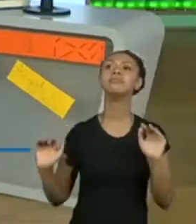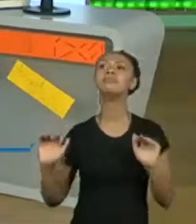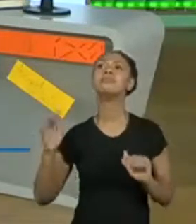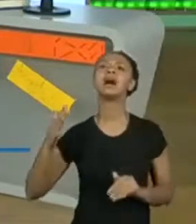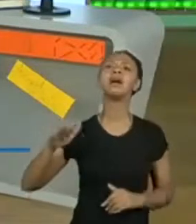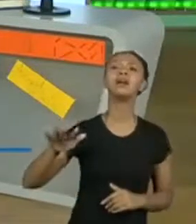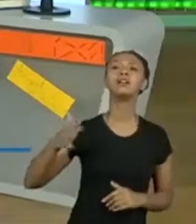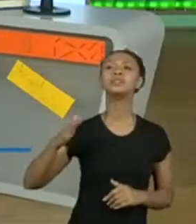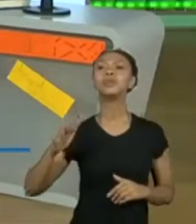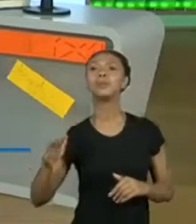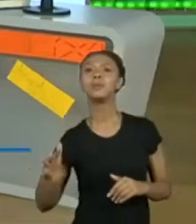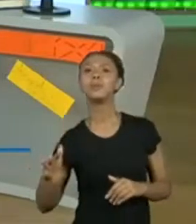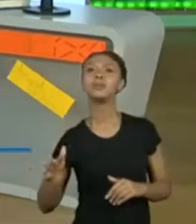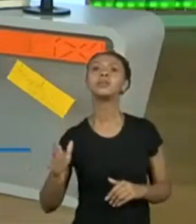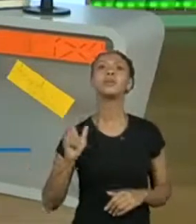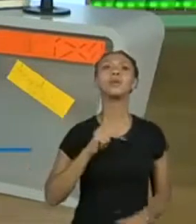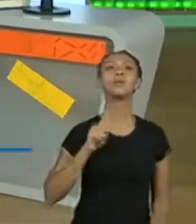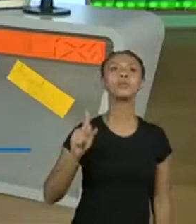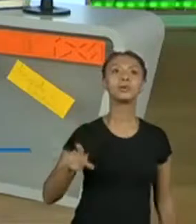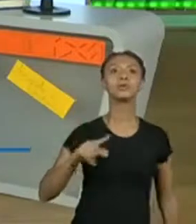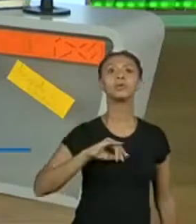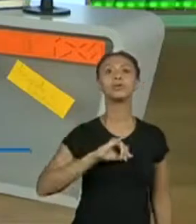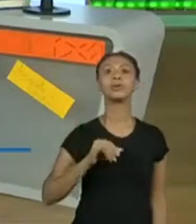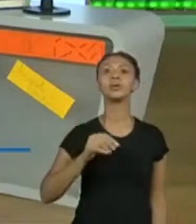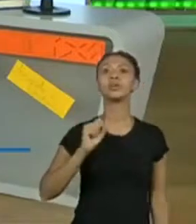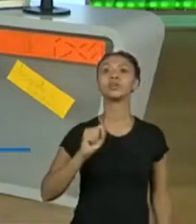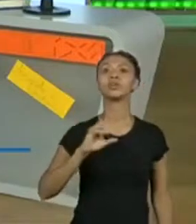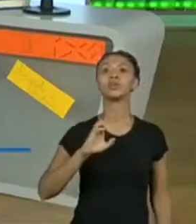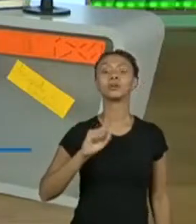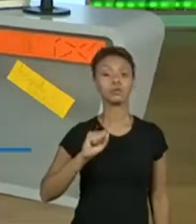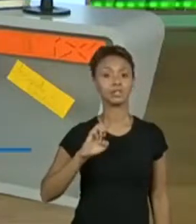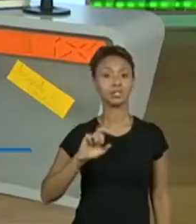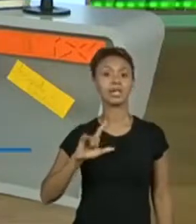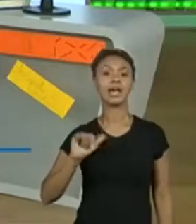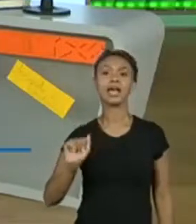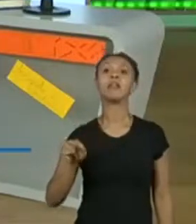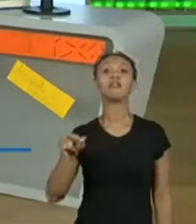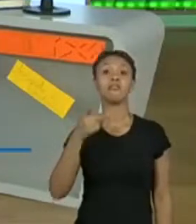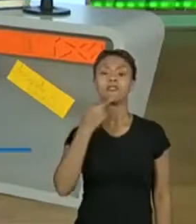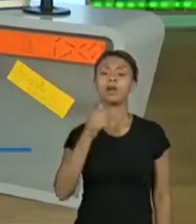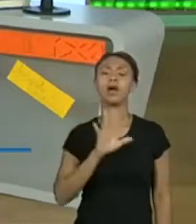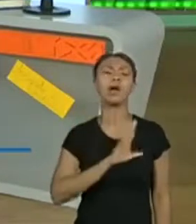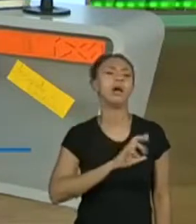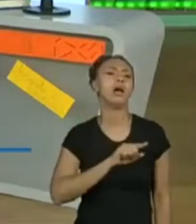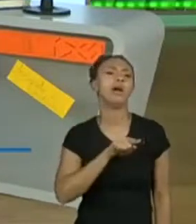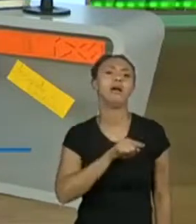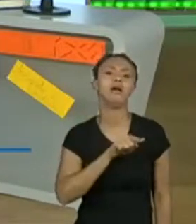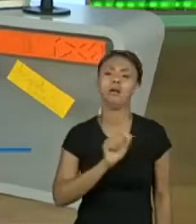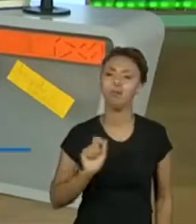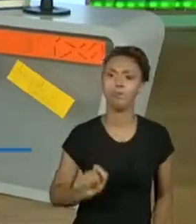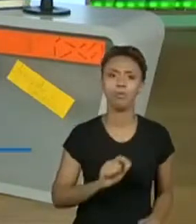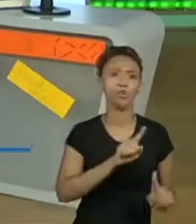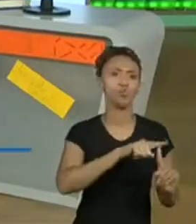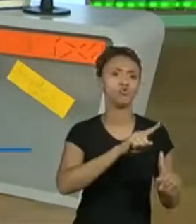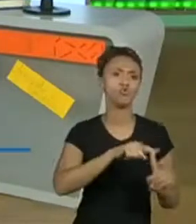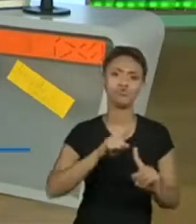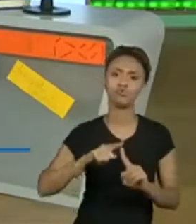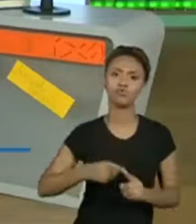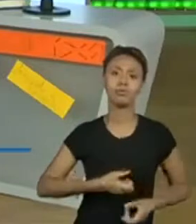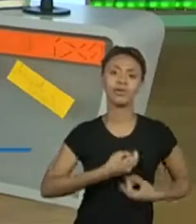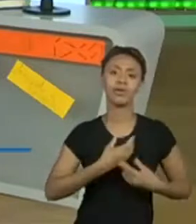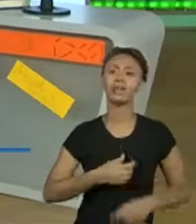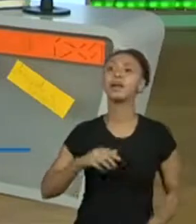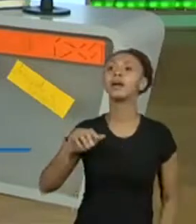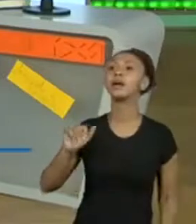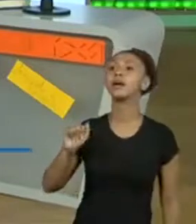menos. A ProJosélia colocou que ama esse tipo. A aluna Alana disse que... A Ana, da